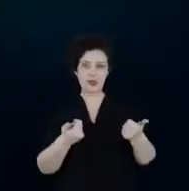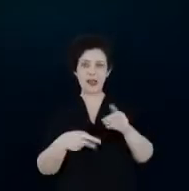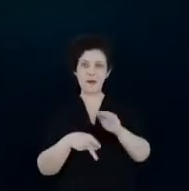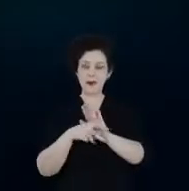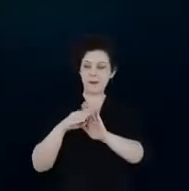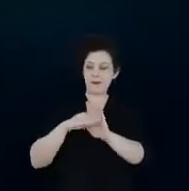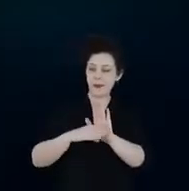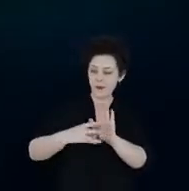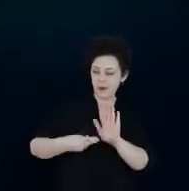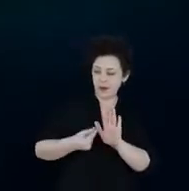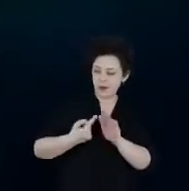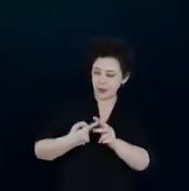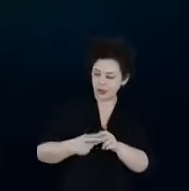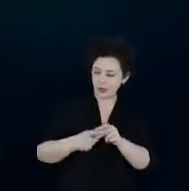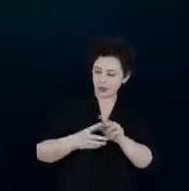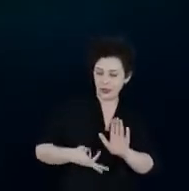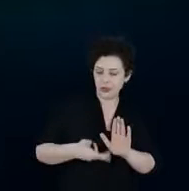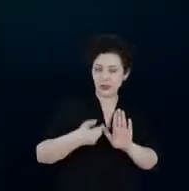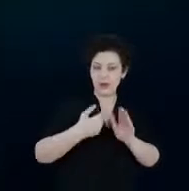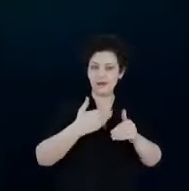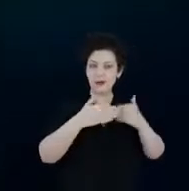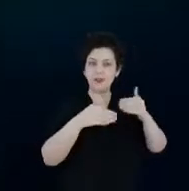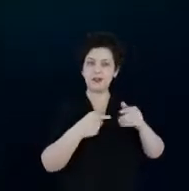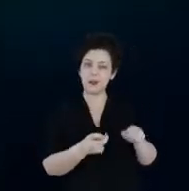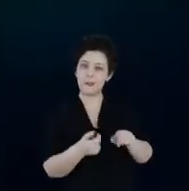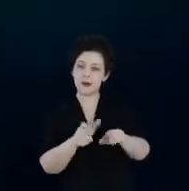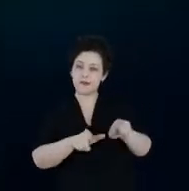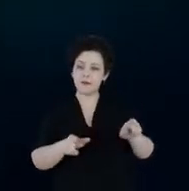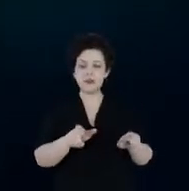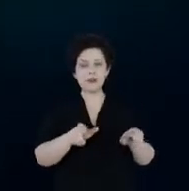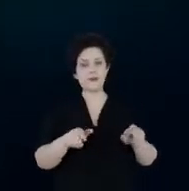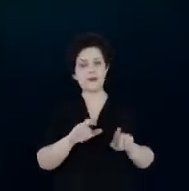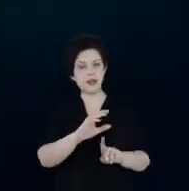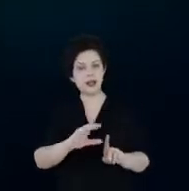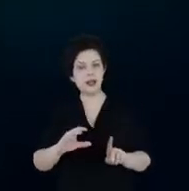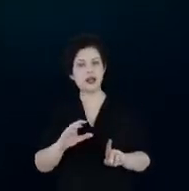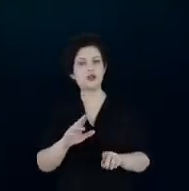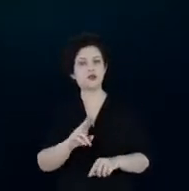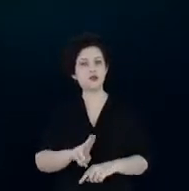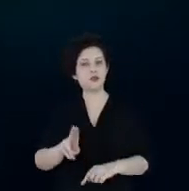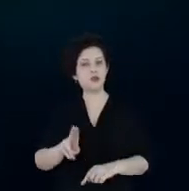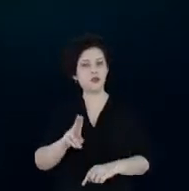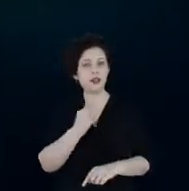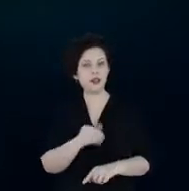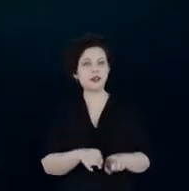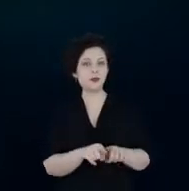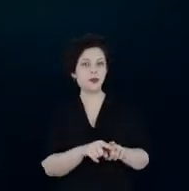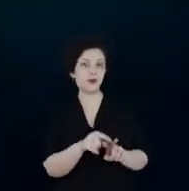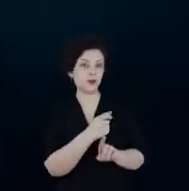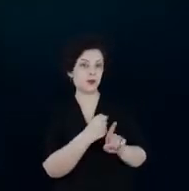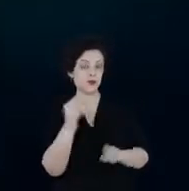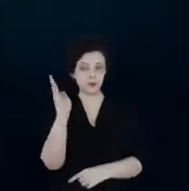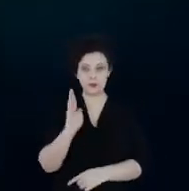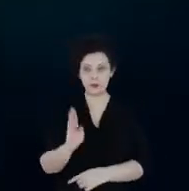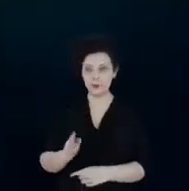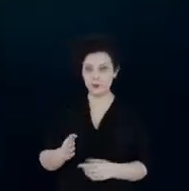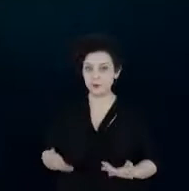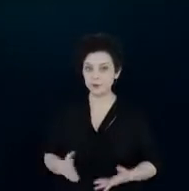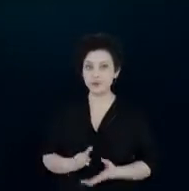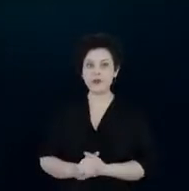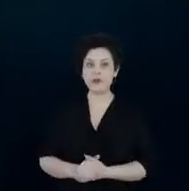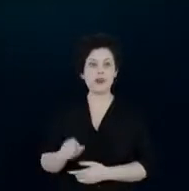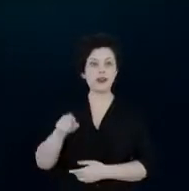trazer evolução para o programa, em benefício do consumidor, do cliente de energia elétrica e também para a sociedade brasileira. Então, essa era